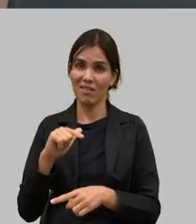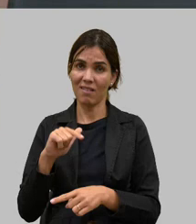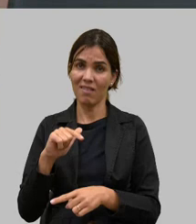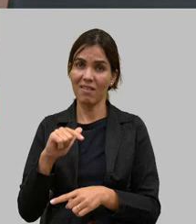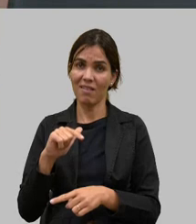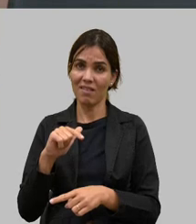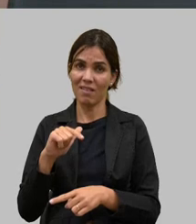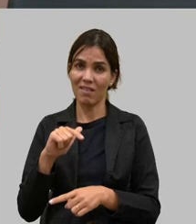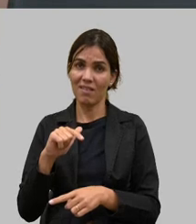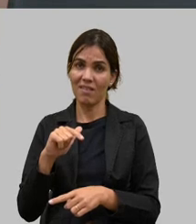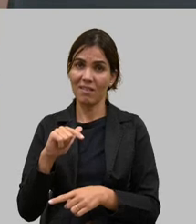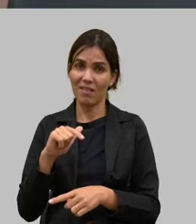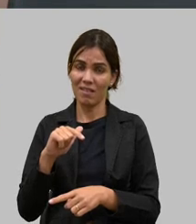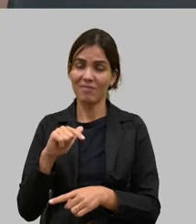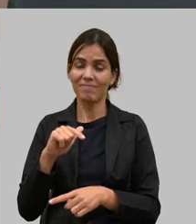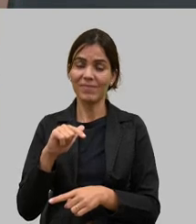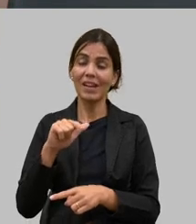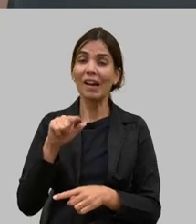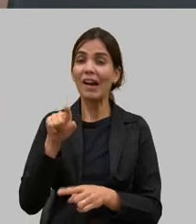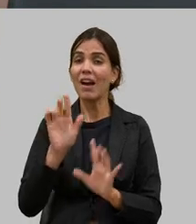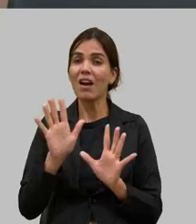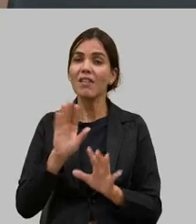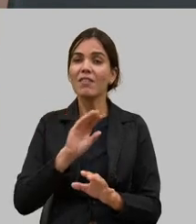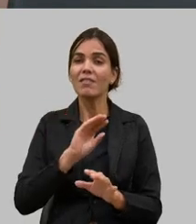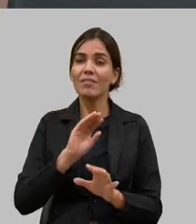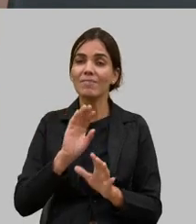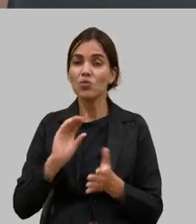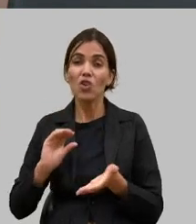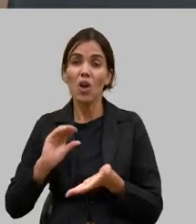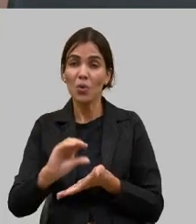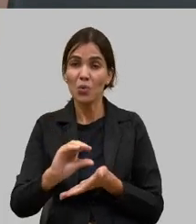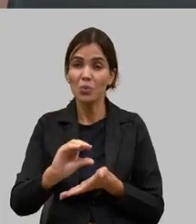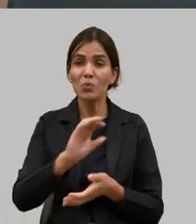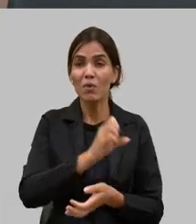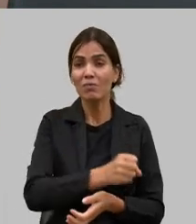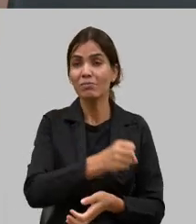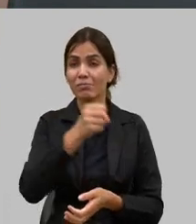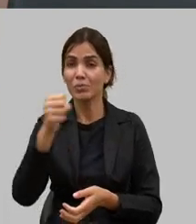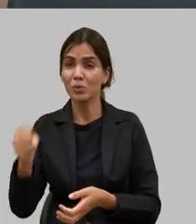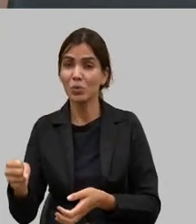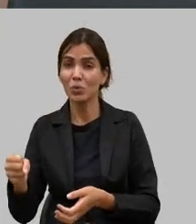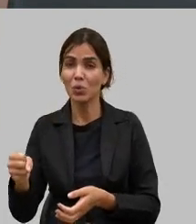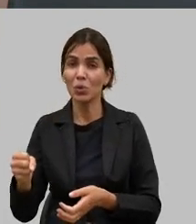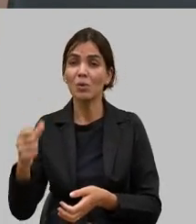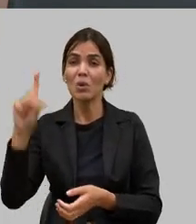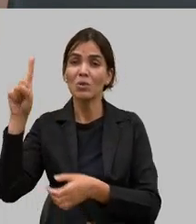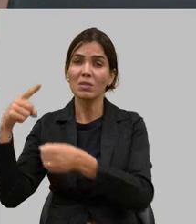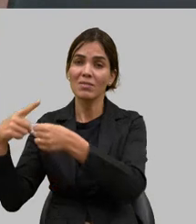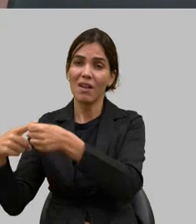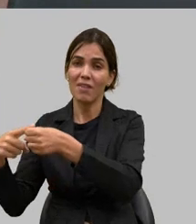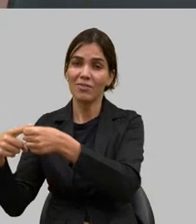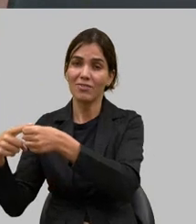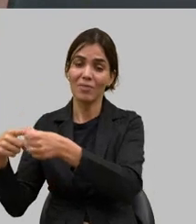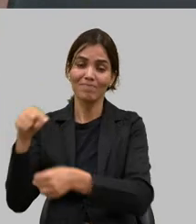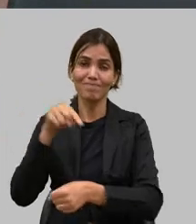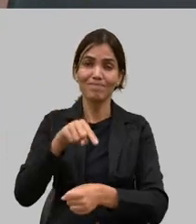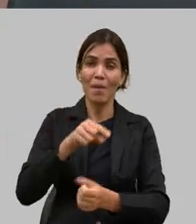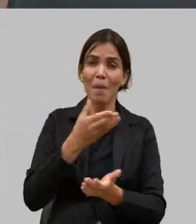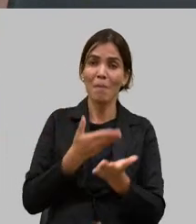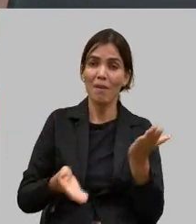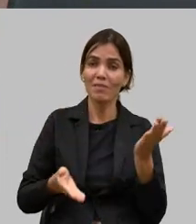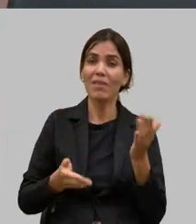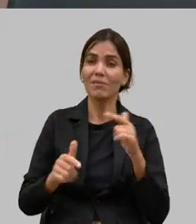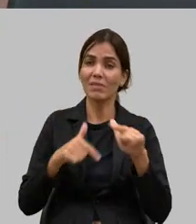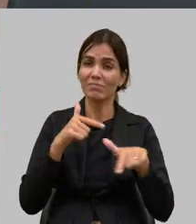mil empregos para serem gerados ali e não tinha o que fazer outro produtor desculpa outro produtor